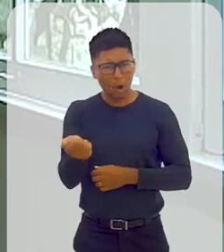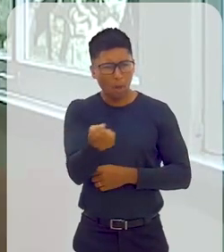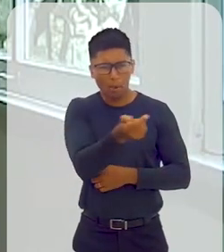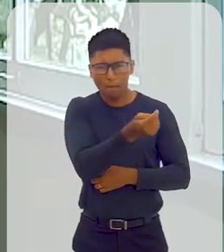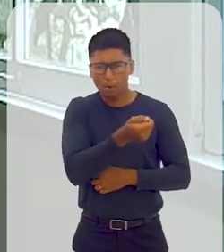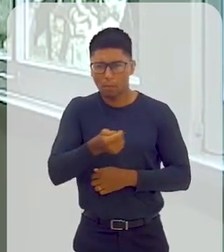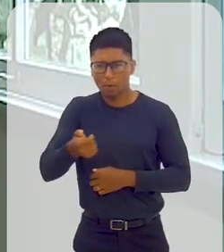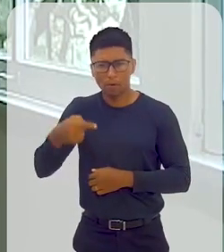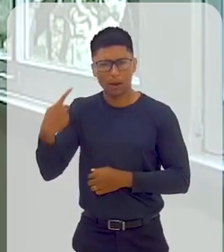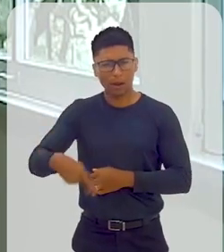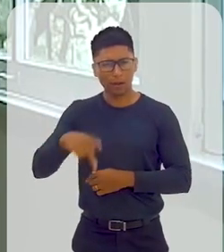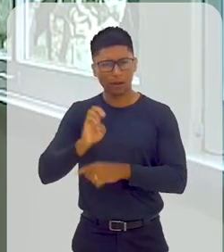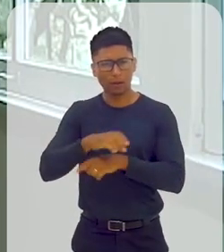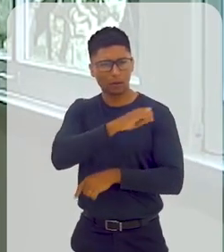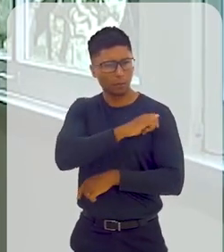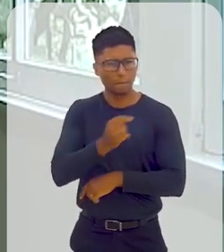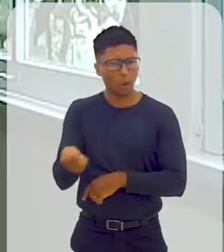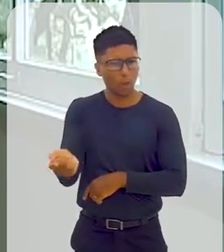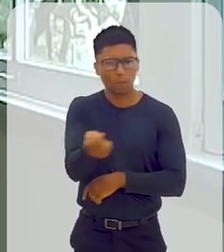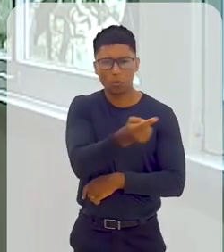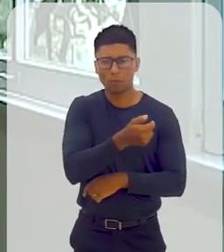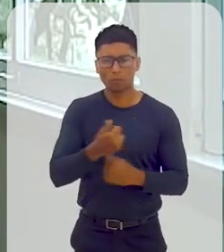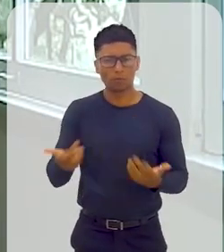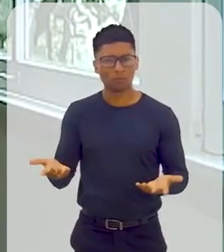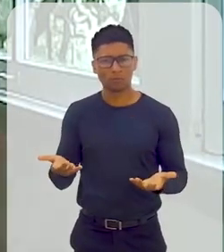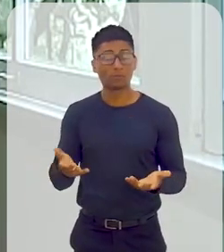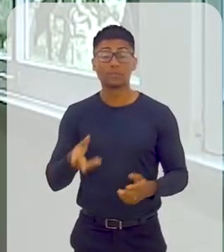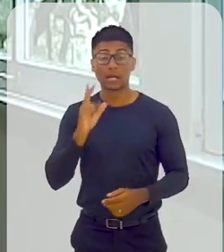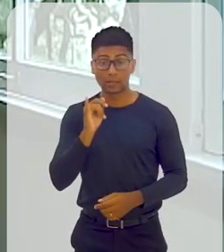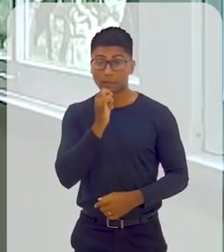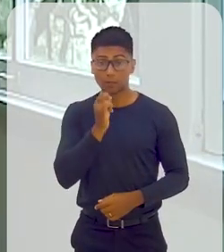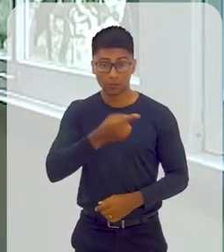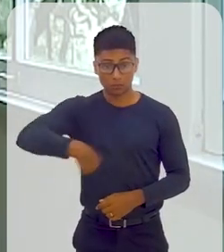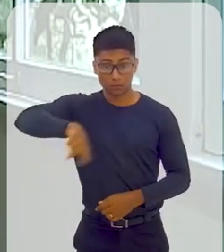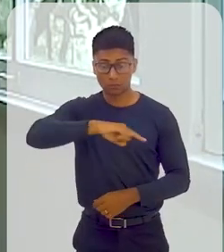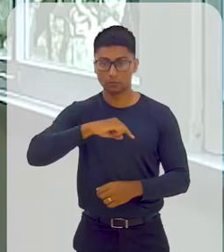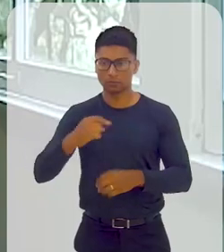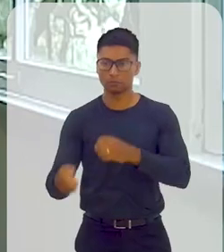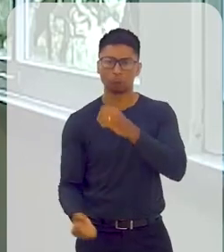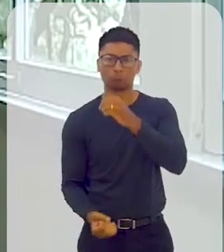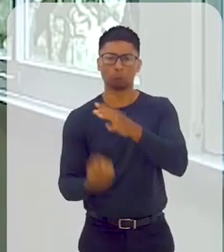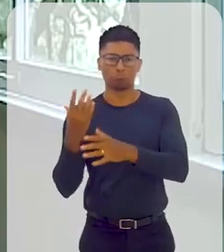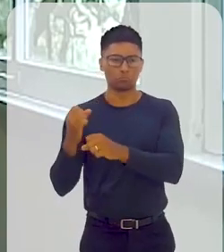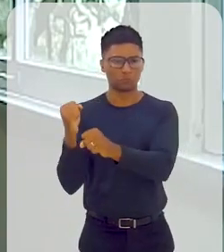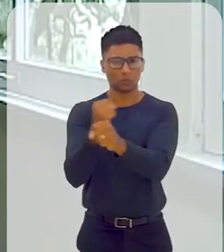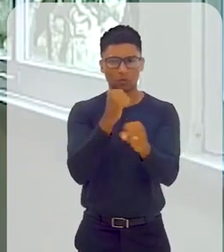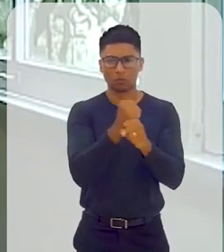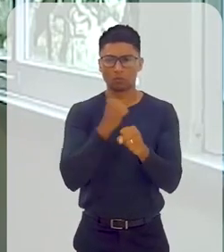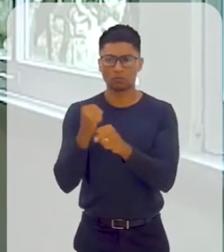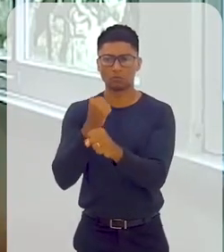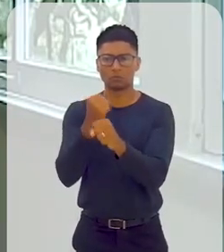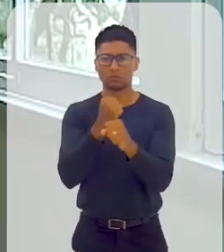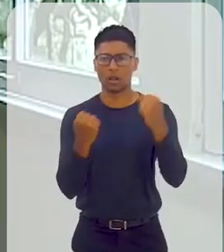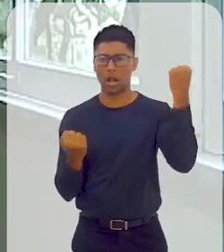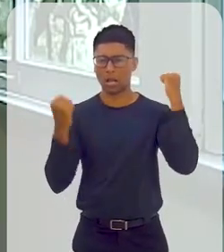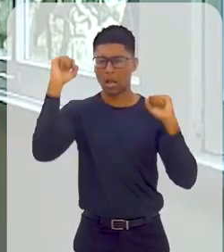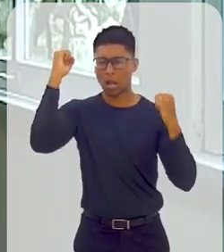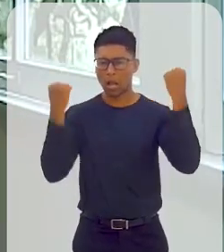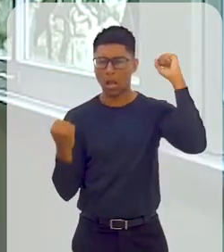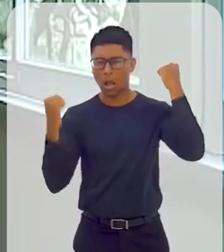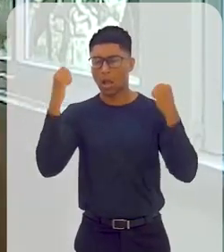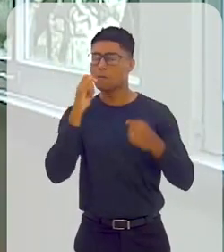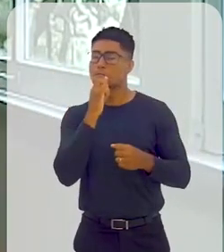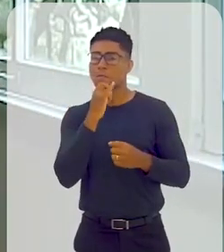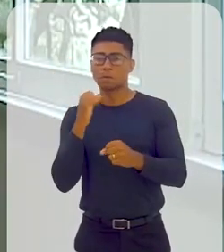coisa para se fazer uma indústria, a obra de construção já vai dar emprego. Se vai dar